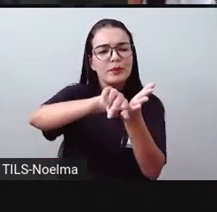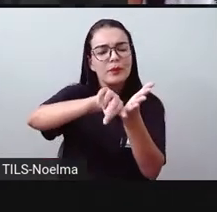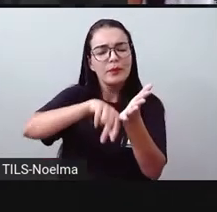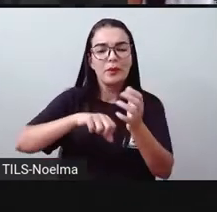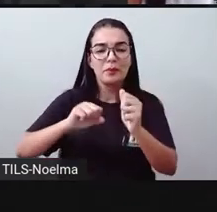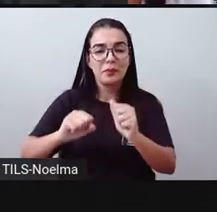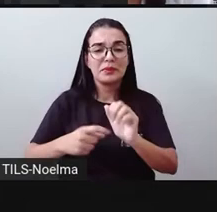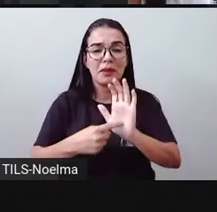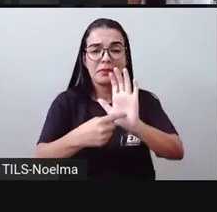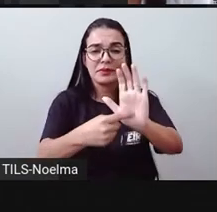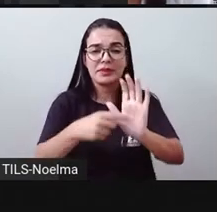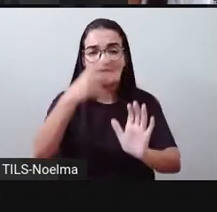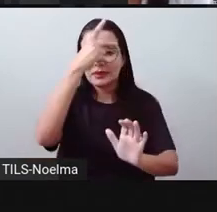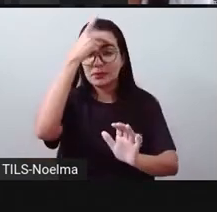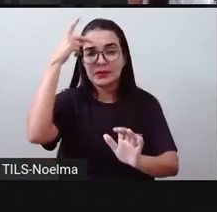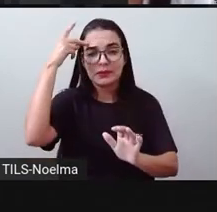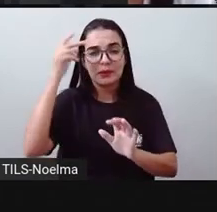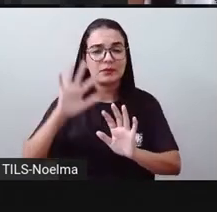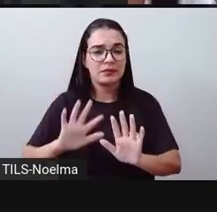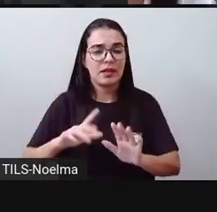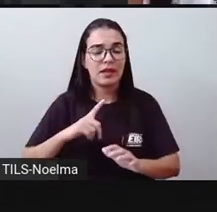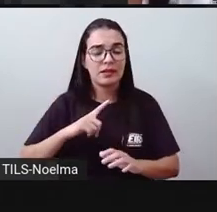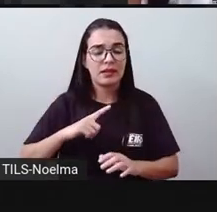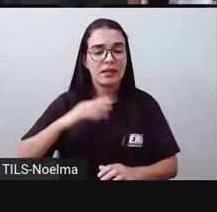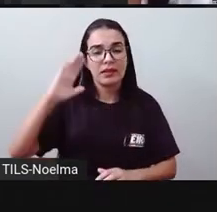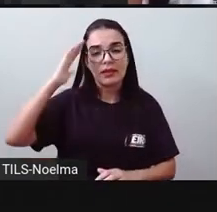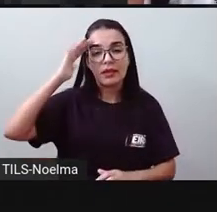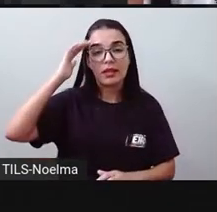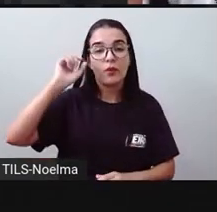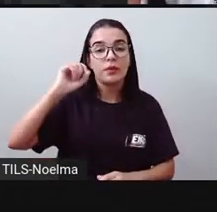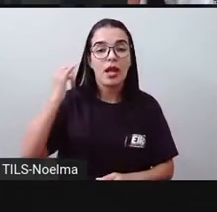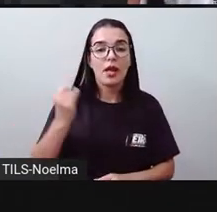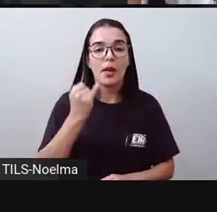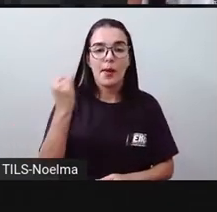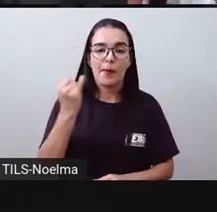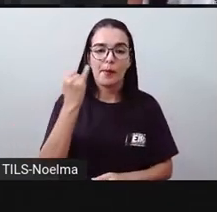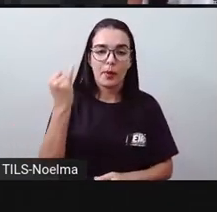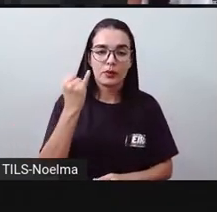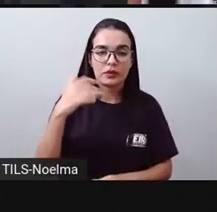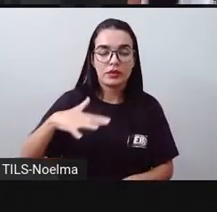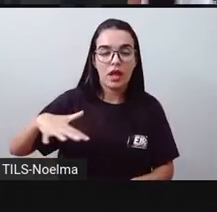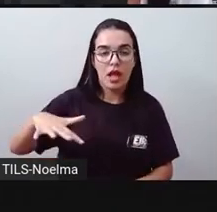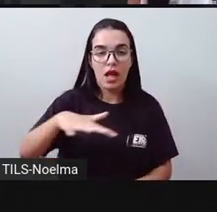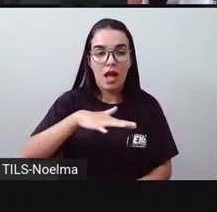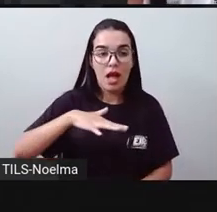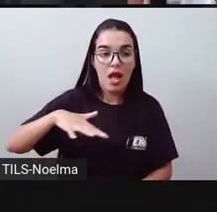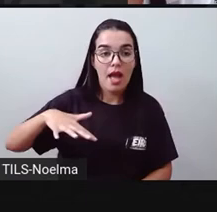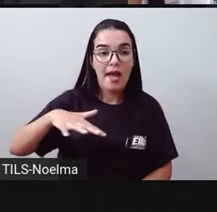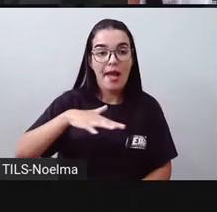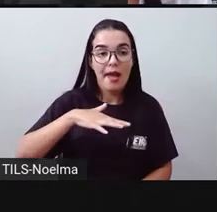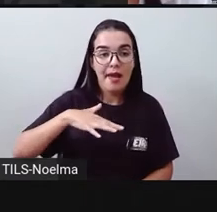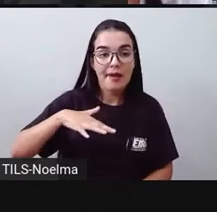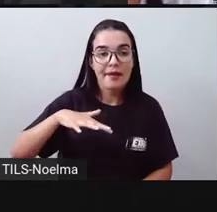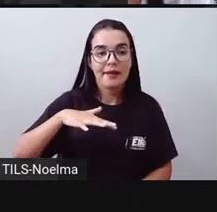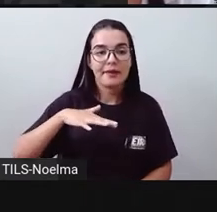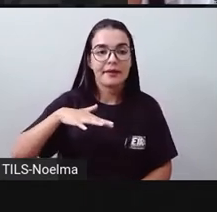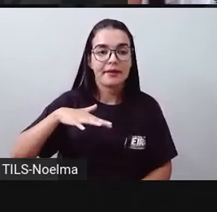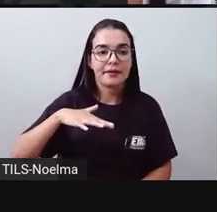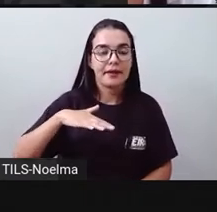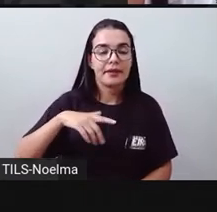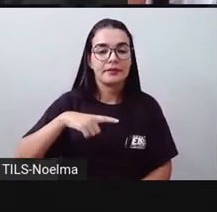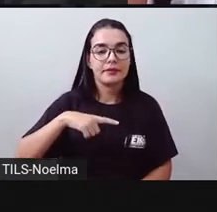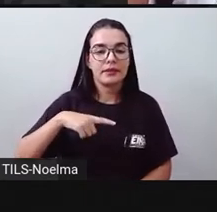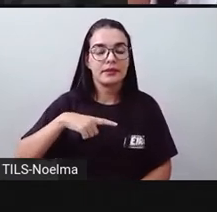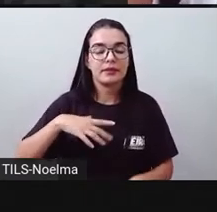apresentada aos indivíduos e entende a importância dessa área, não é? Entende a importância aí das